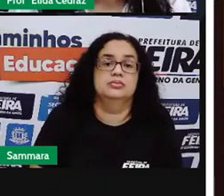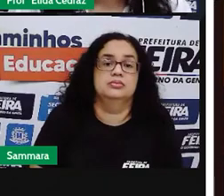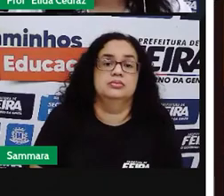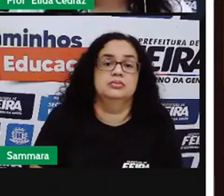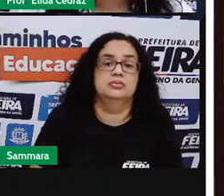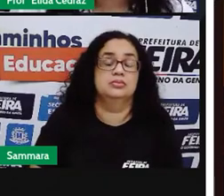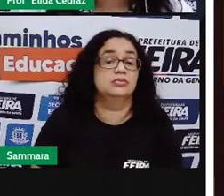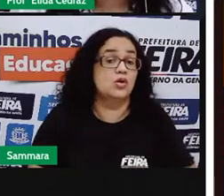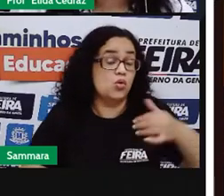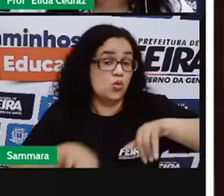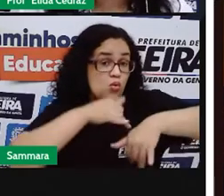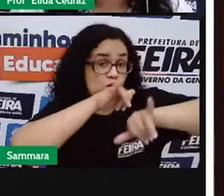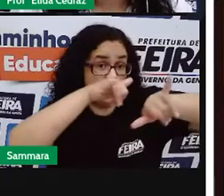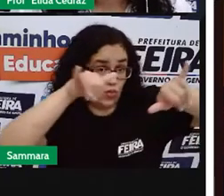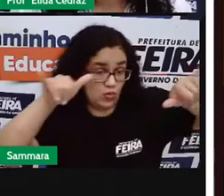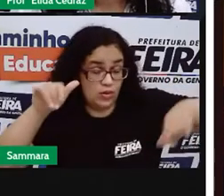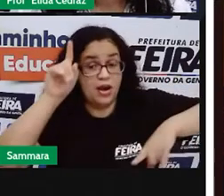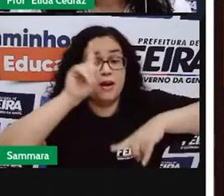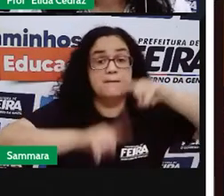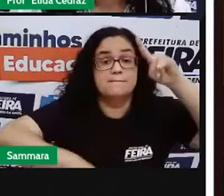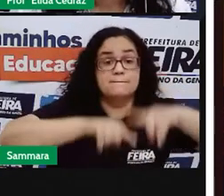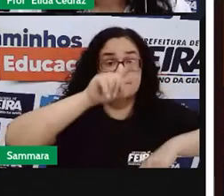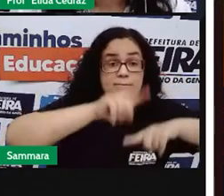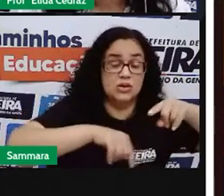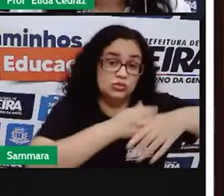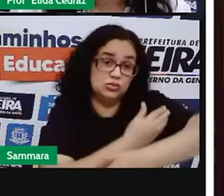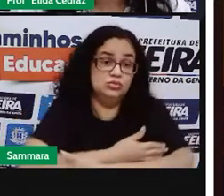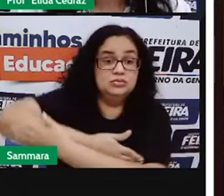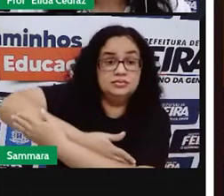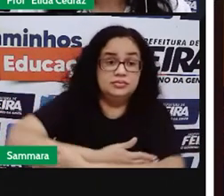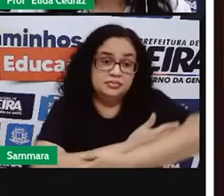O comercial de produtos de bebê.